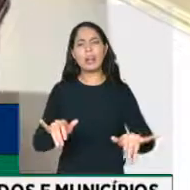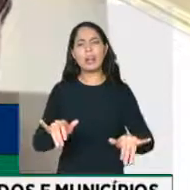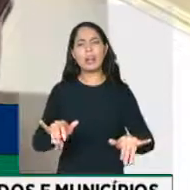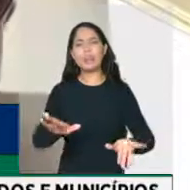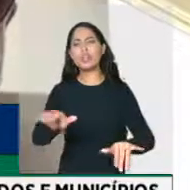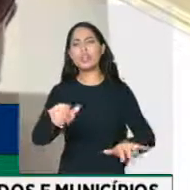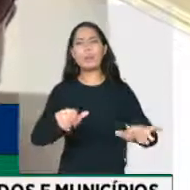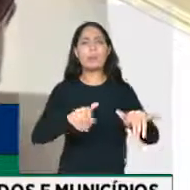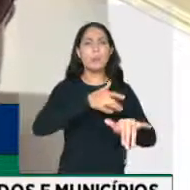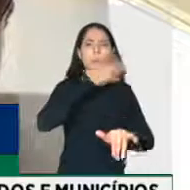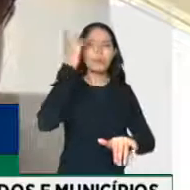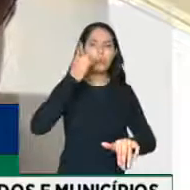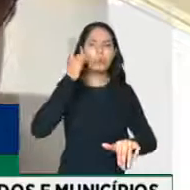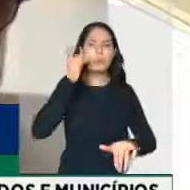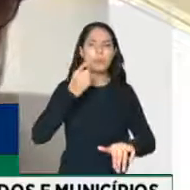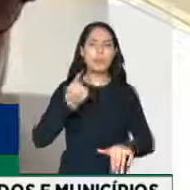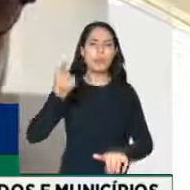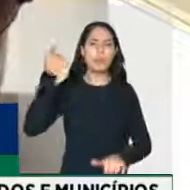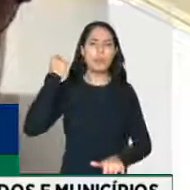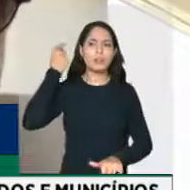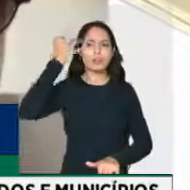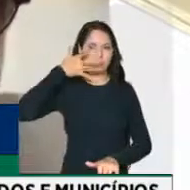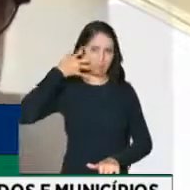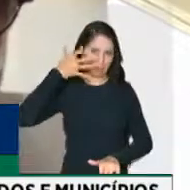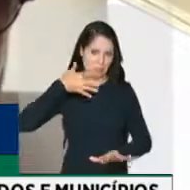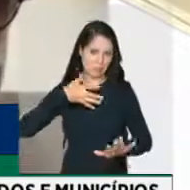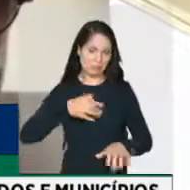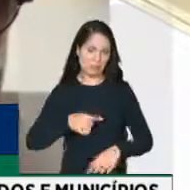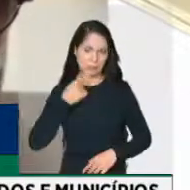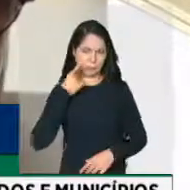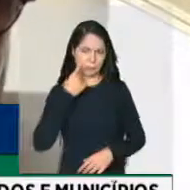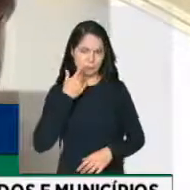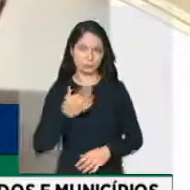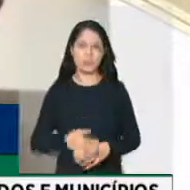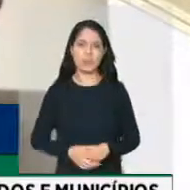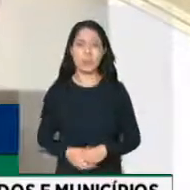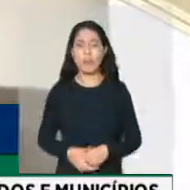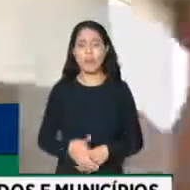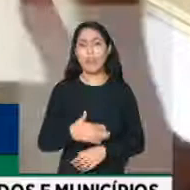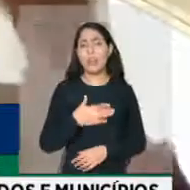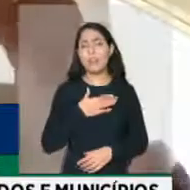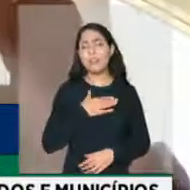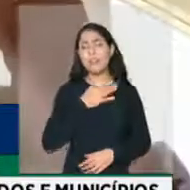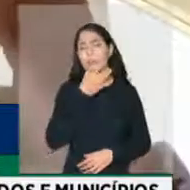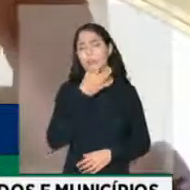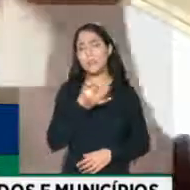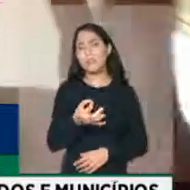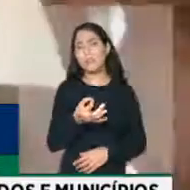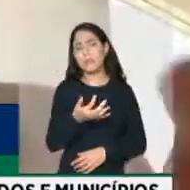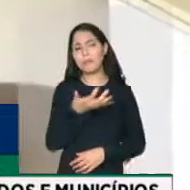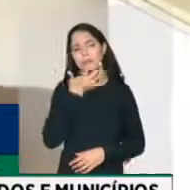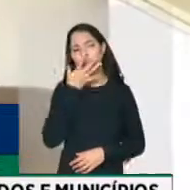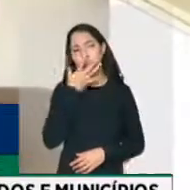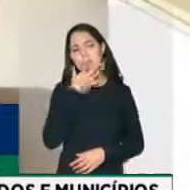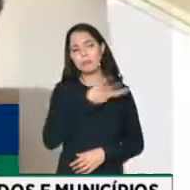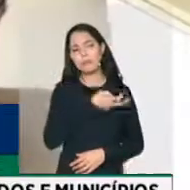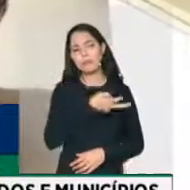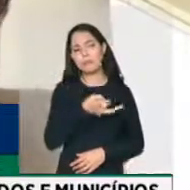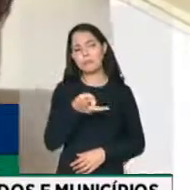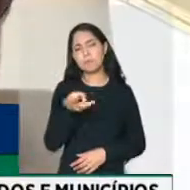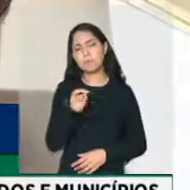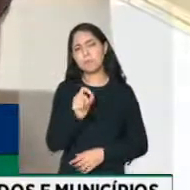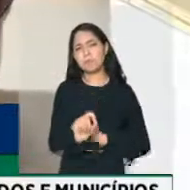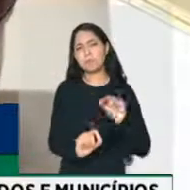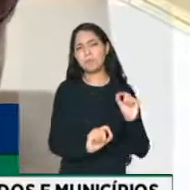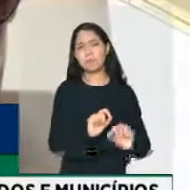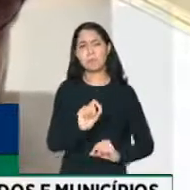deputados me antecederam nesse sentido da minha fala. Eu acho que a gente tem visto aí recentemente que